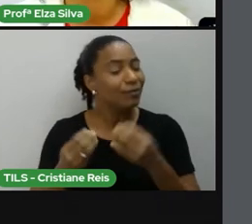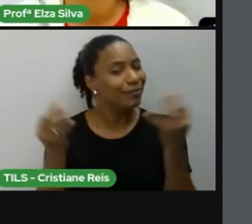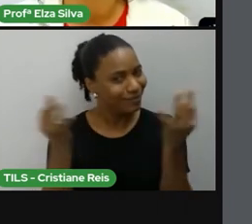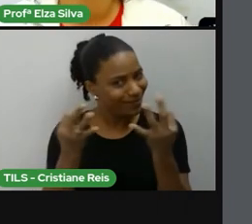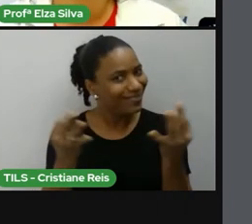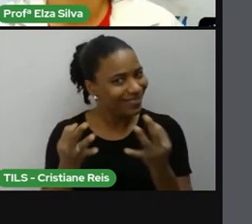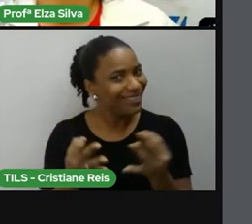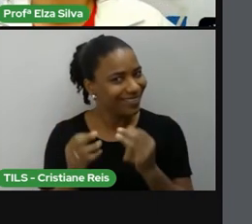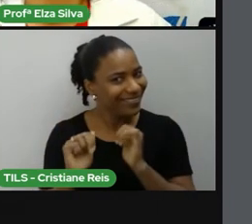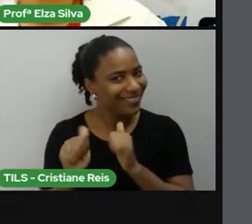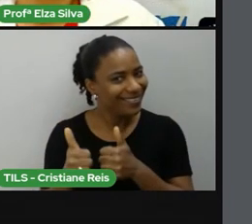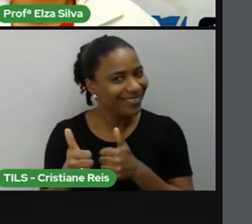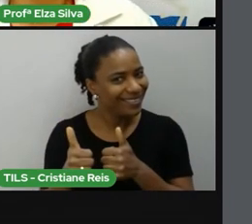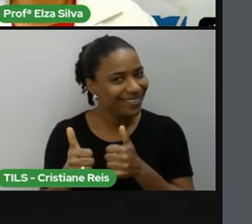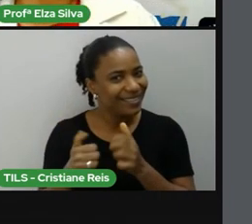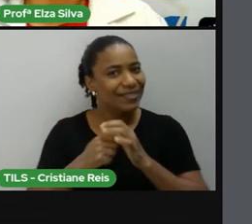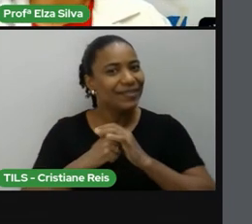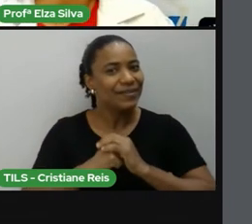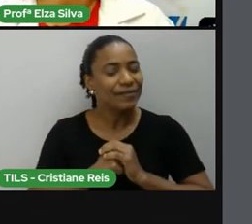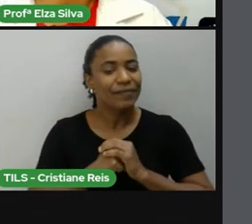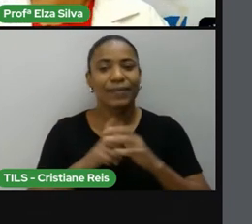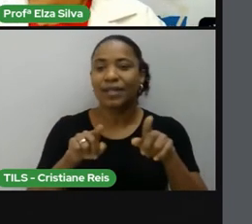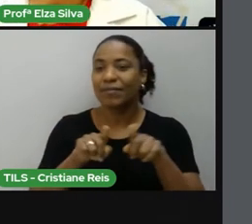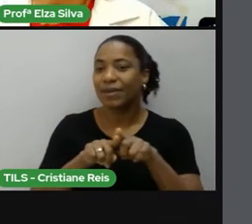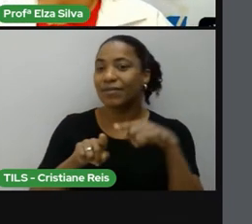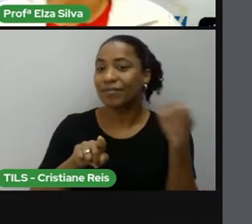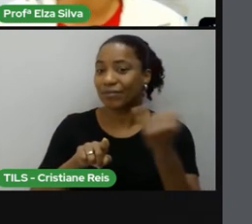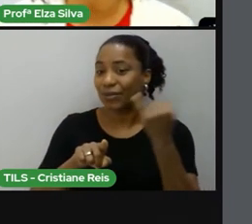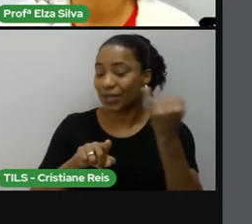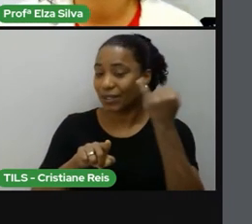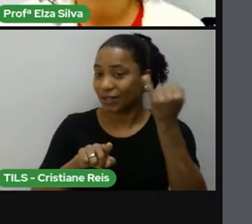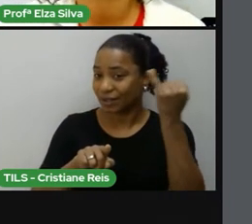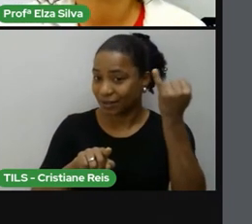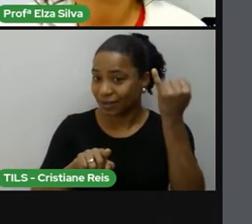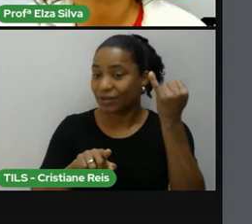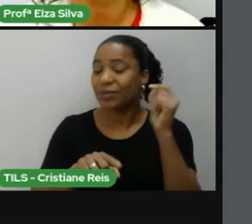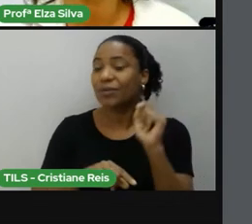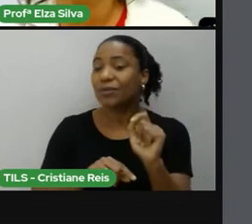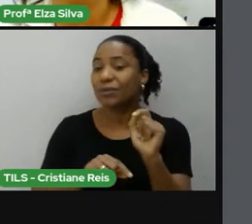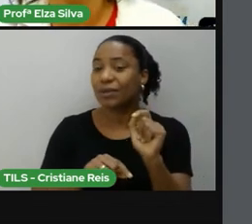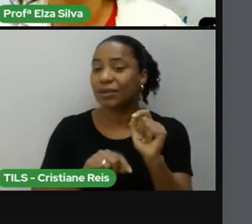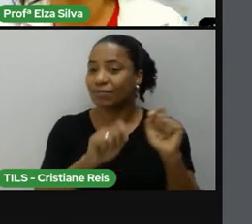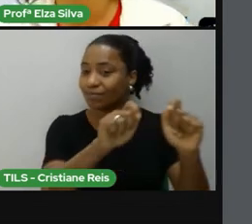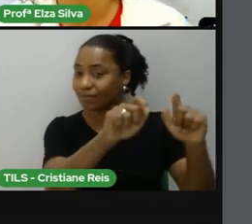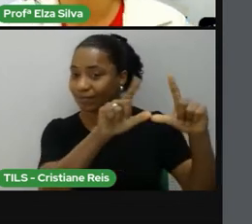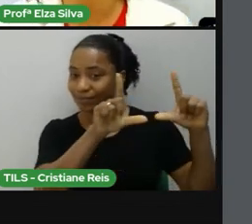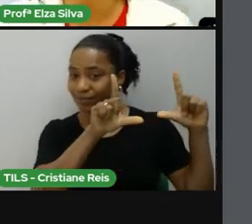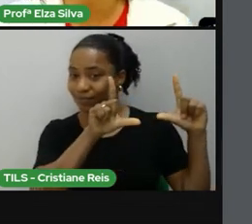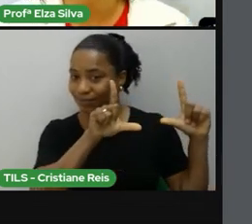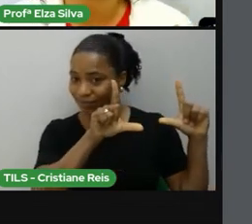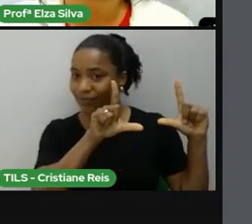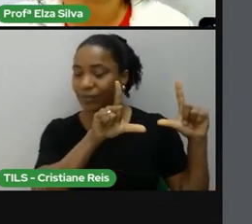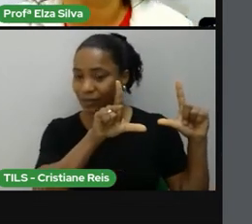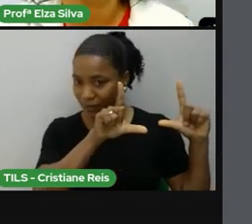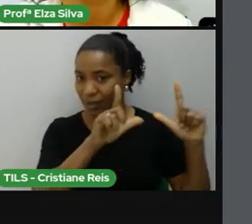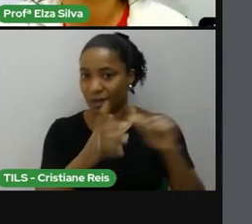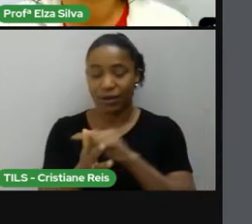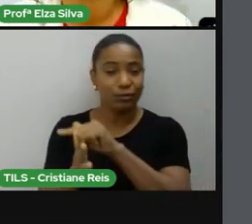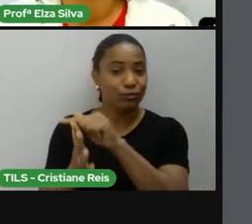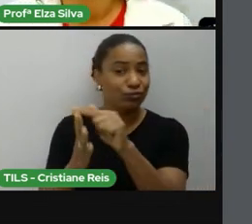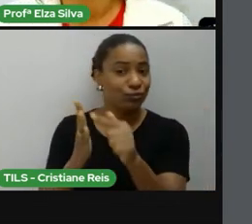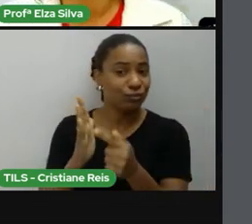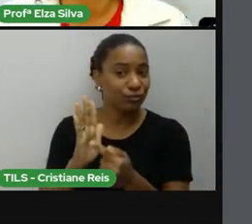É importante que a gente retome sobre o cartaz esse gênero textual